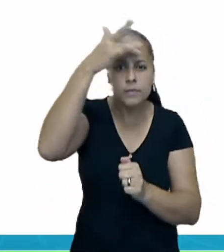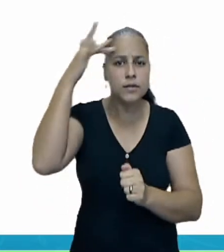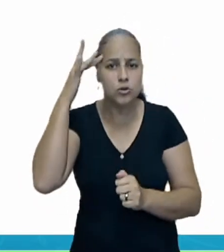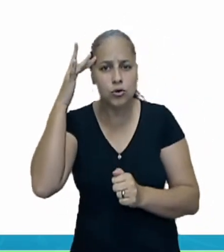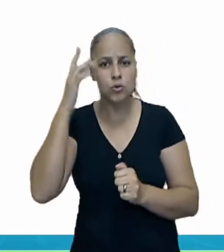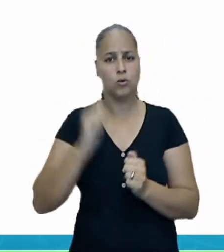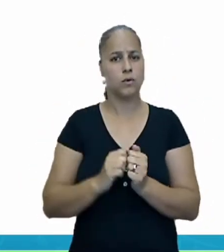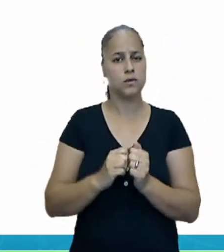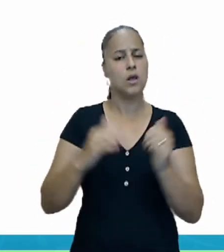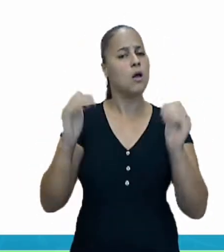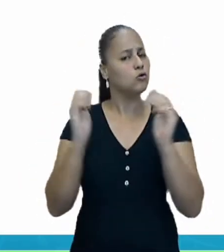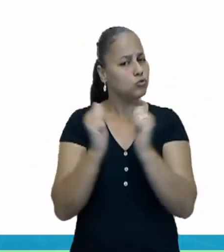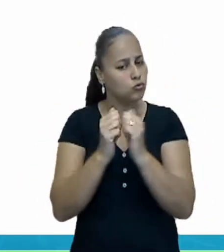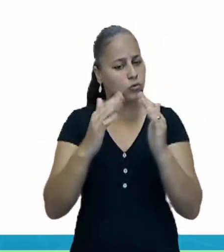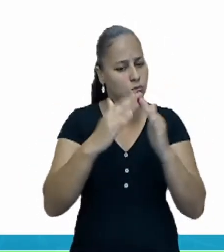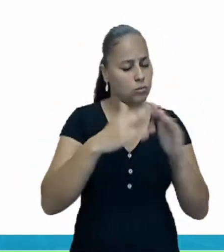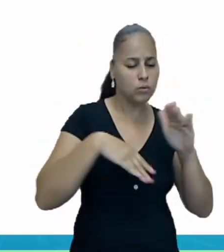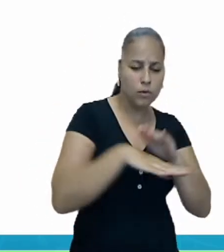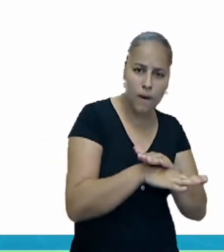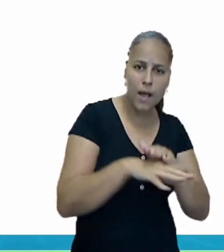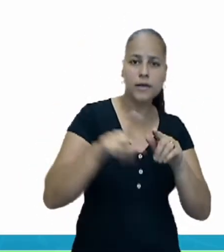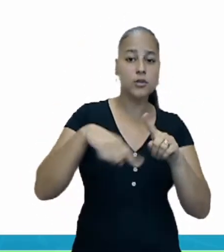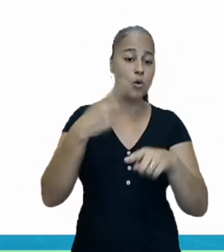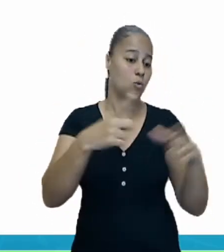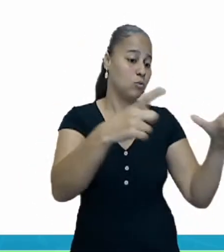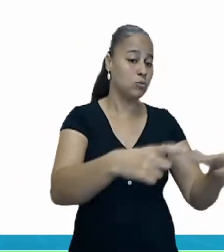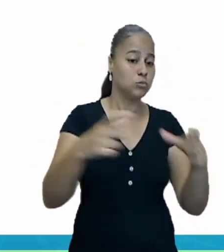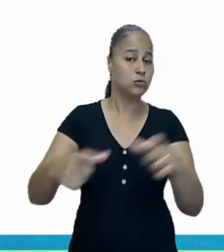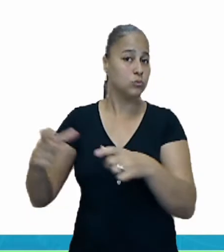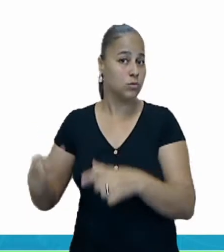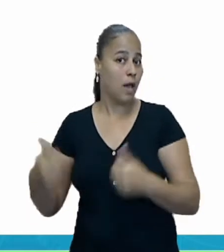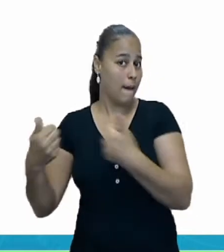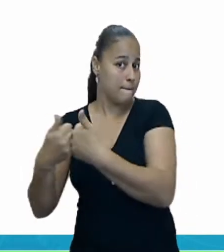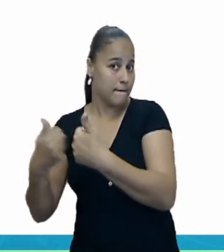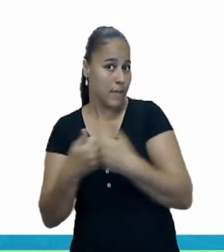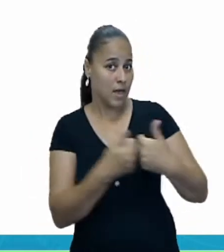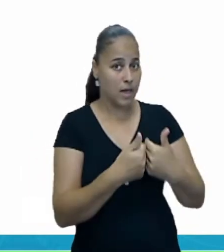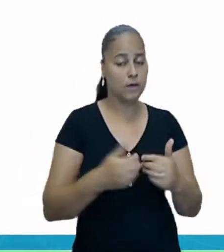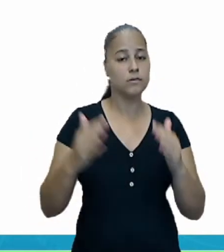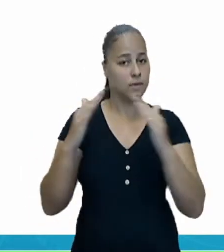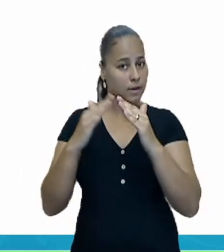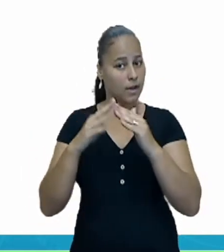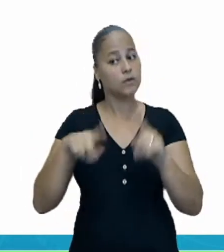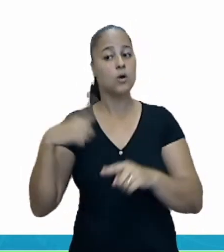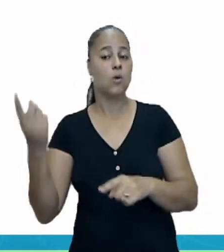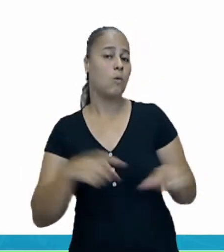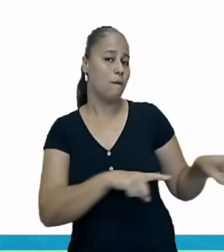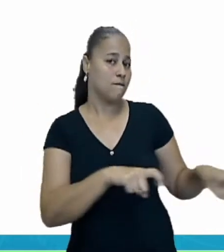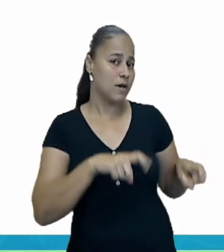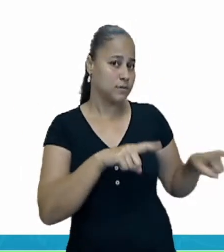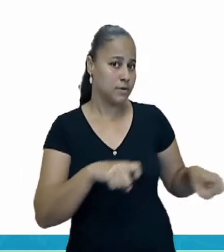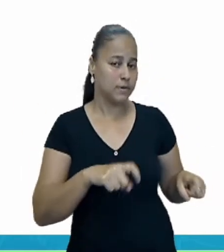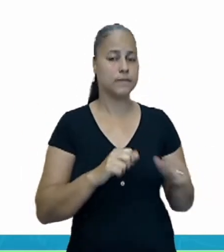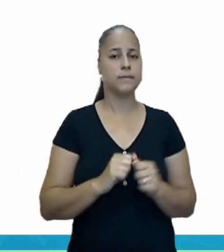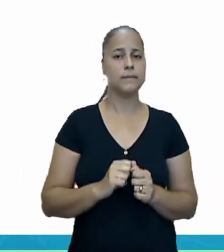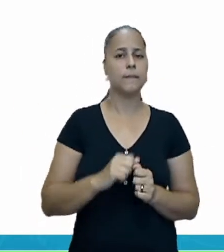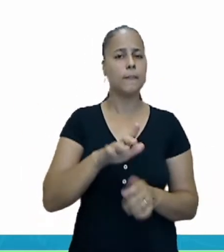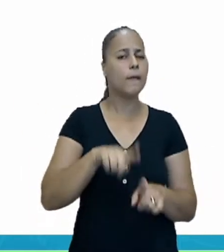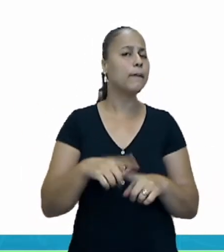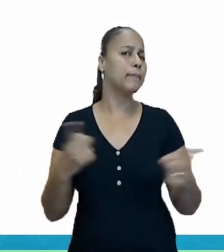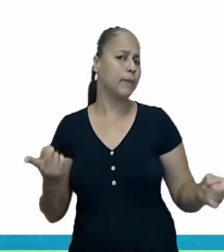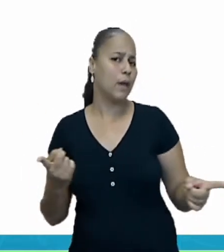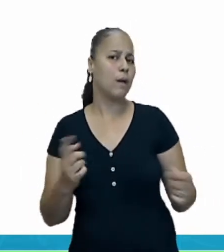moram dentro de casa ou nos quintais e fazendas. Então, nós agora estamos